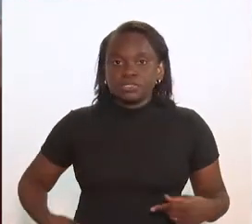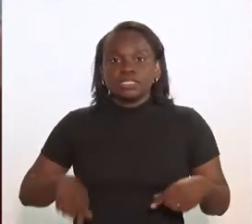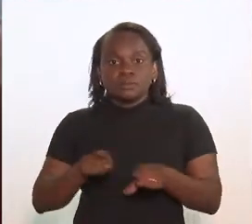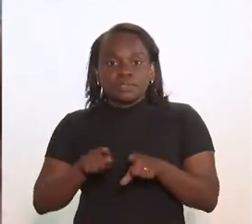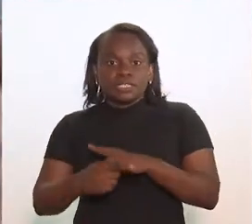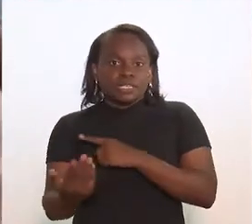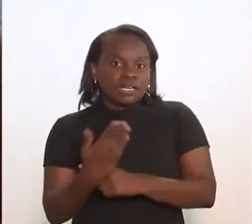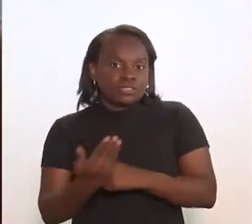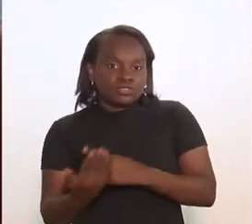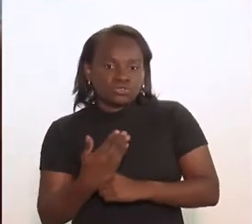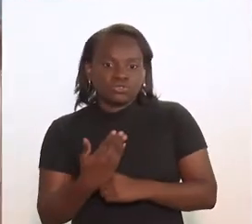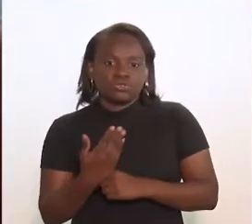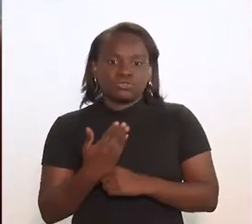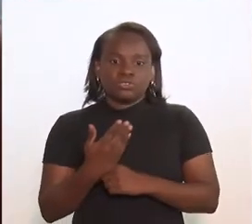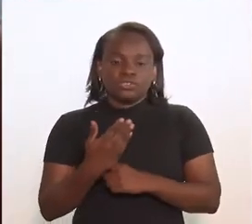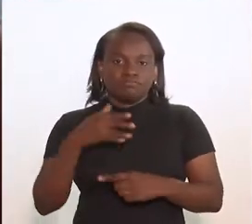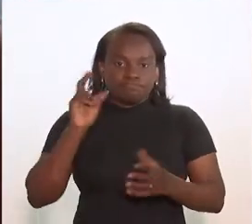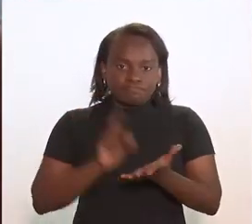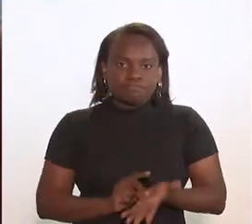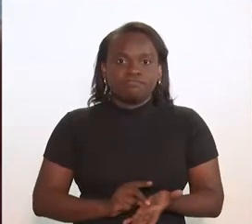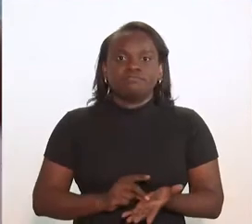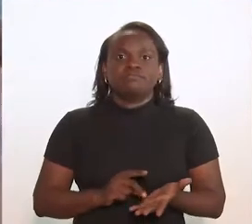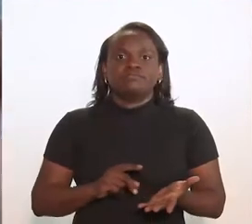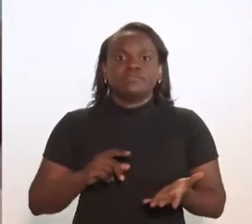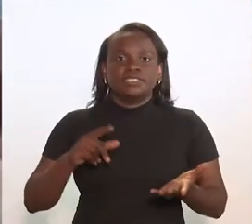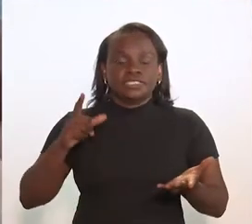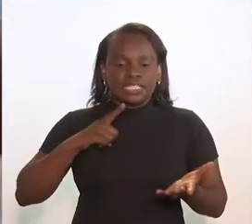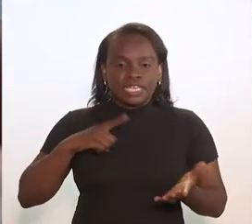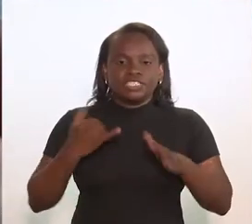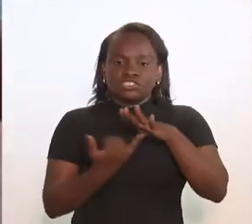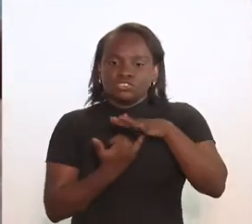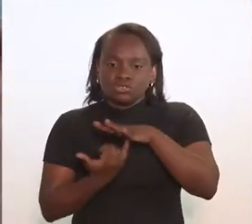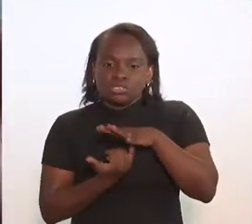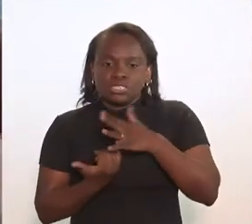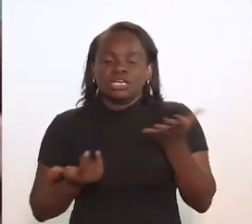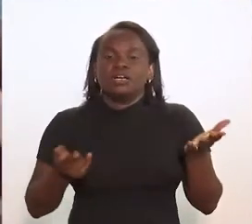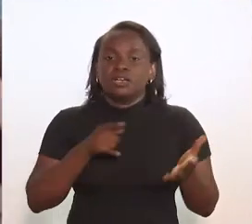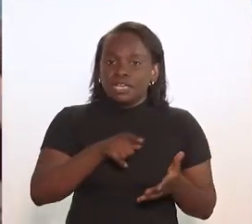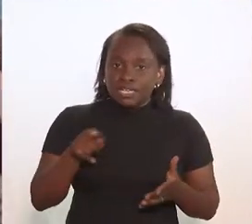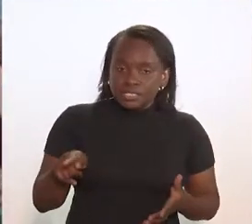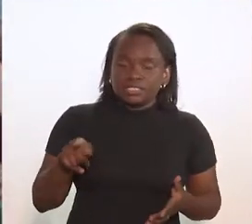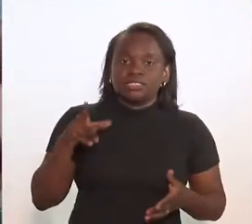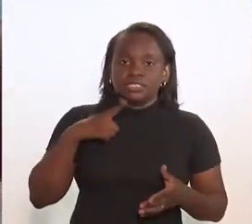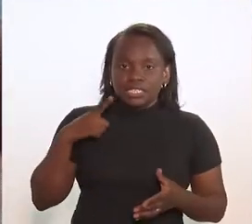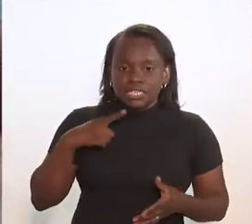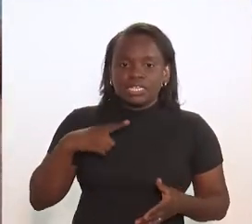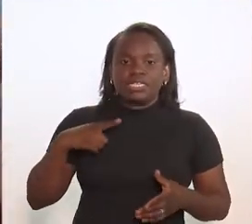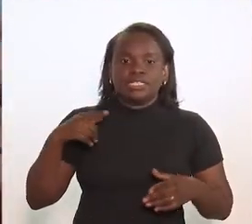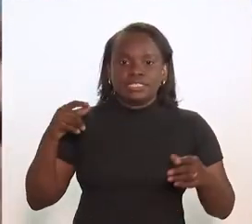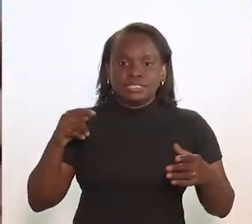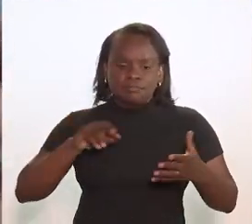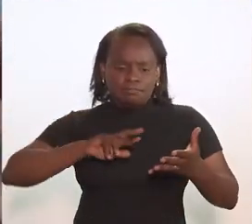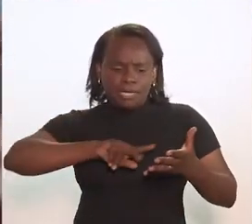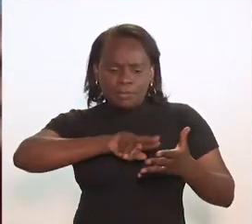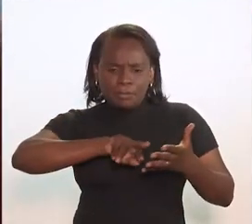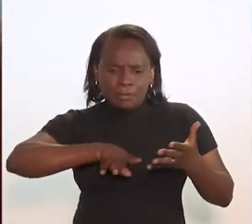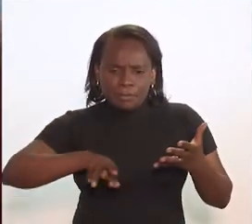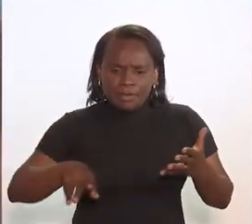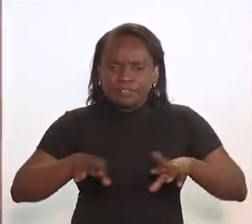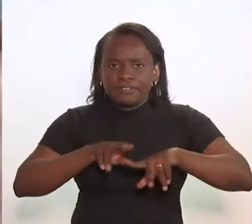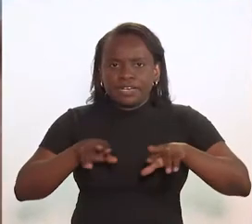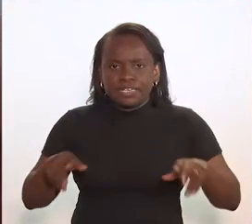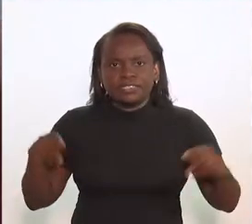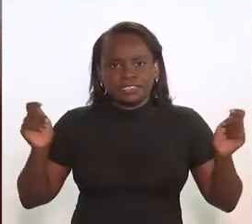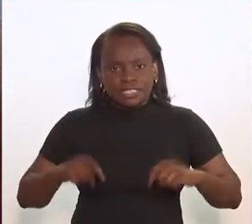públicas, se beneficiar do fato que nós temos instituições e essas instituições, elas têm uma